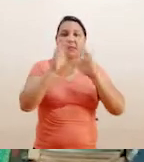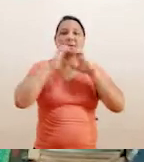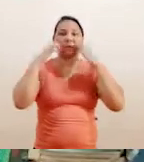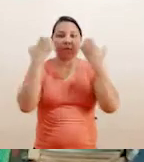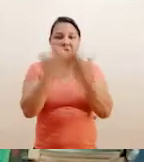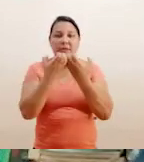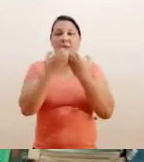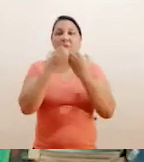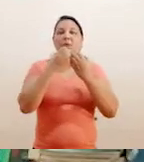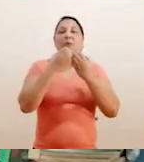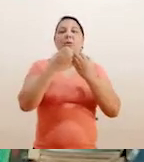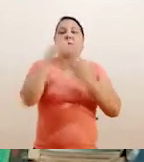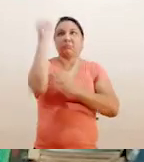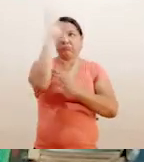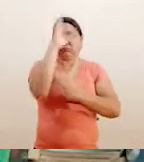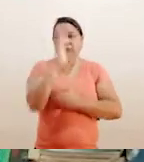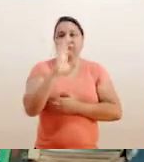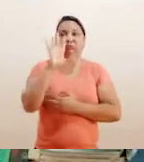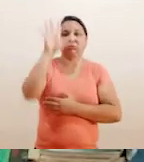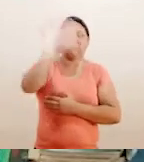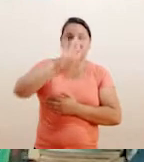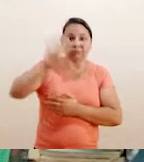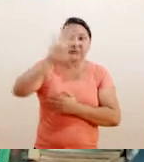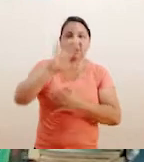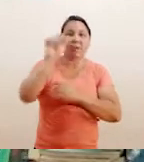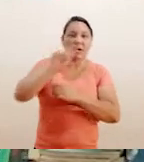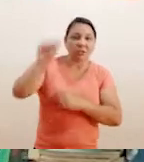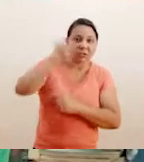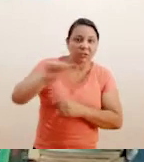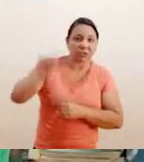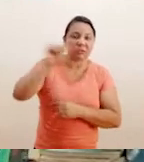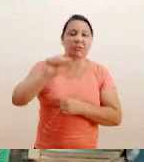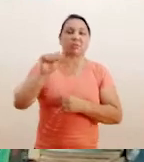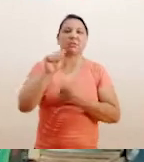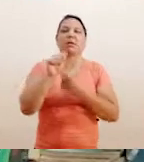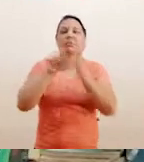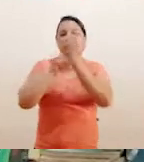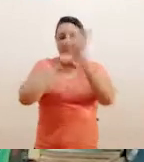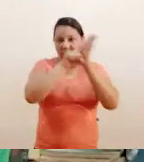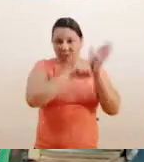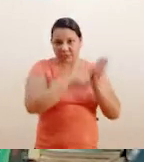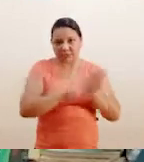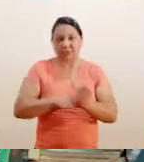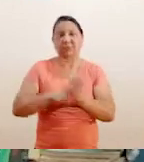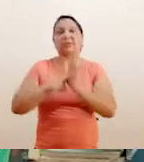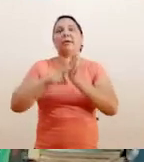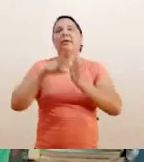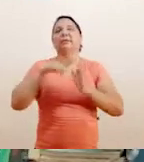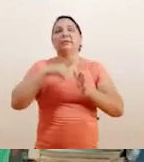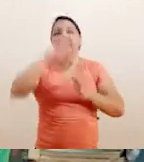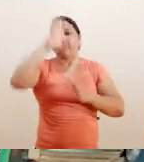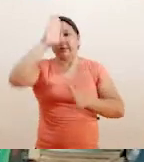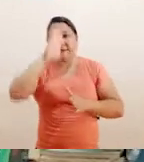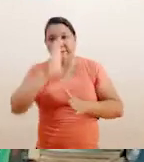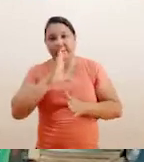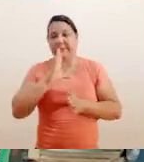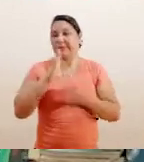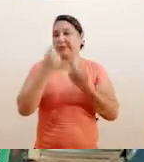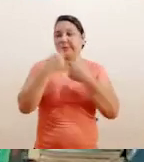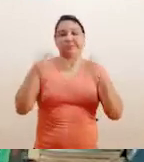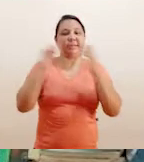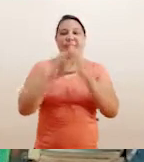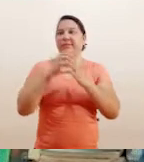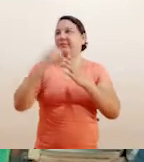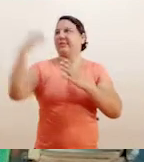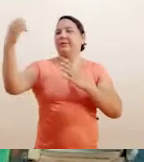de um evento, de um Congresso Regional, que faz parte de uma associação maior, que é uma Associação Nacional de Pesquisadores,